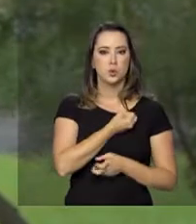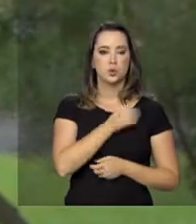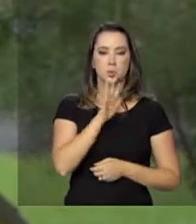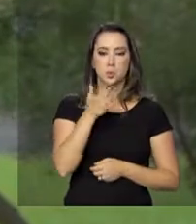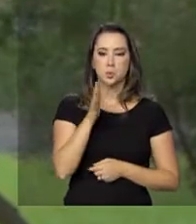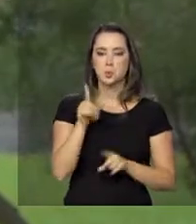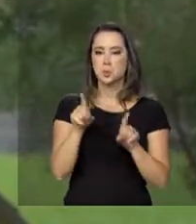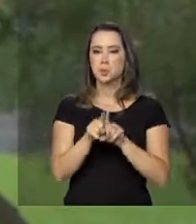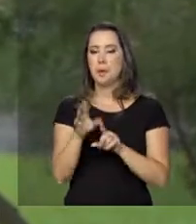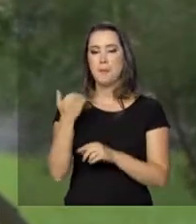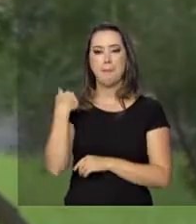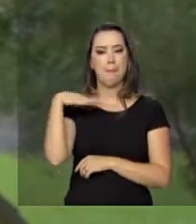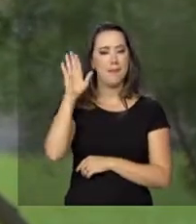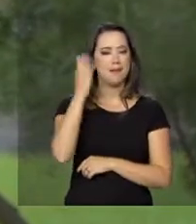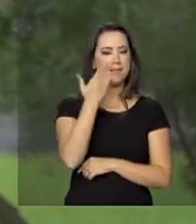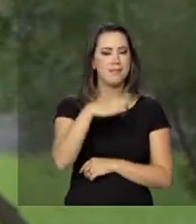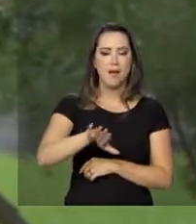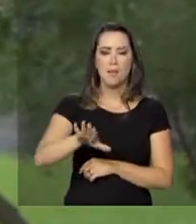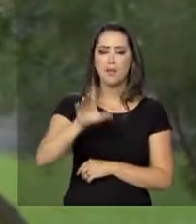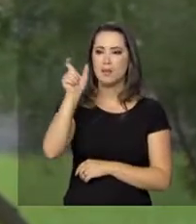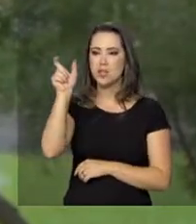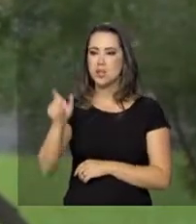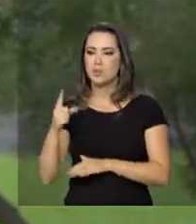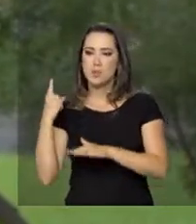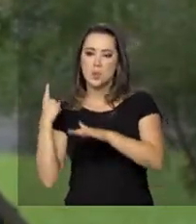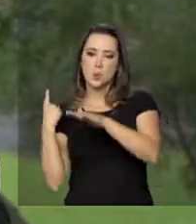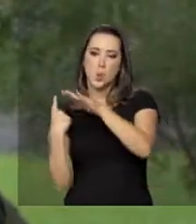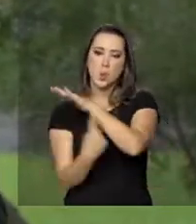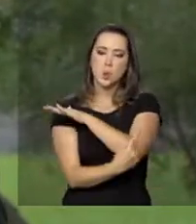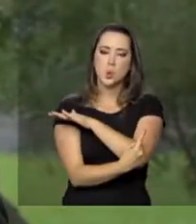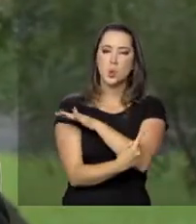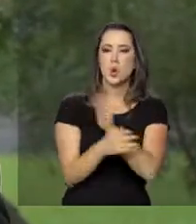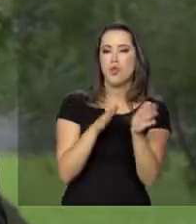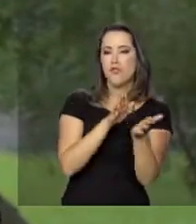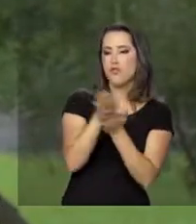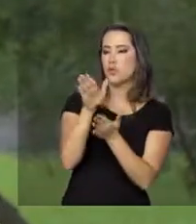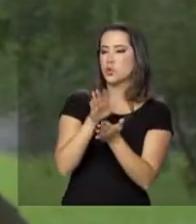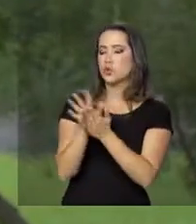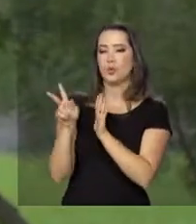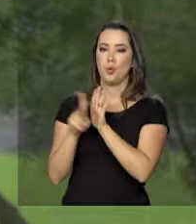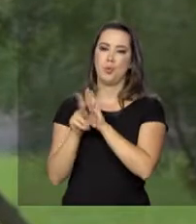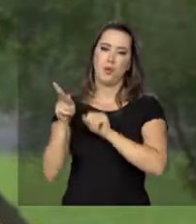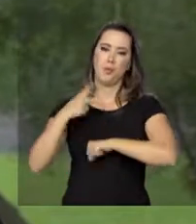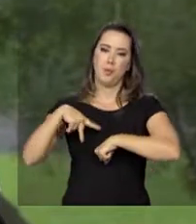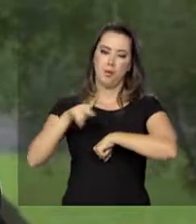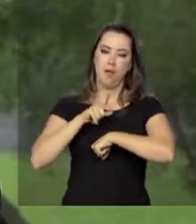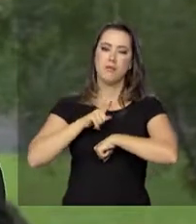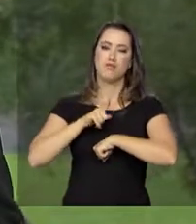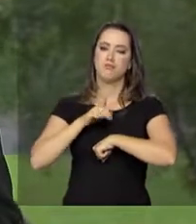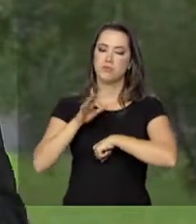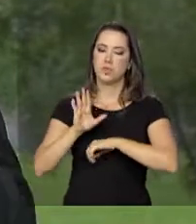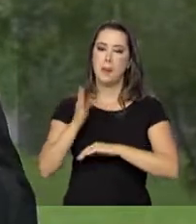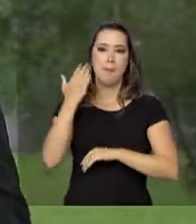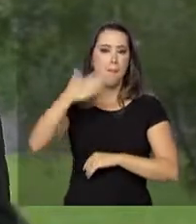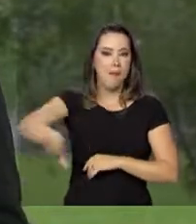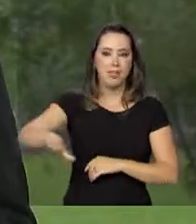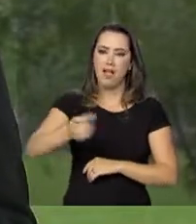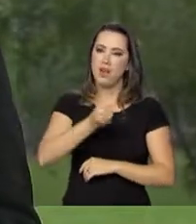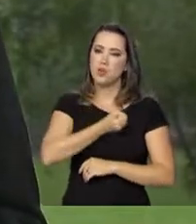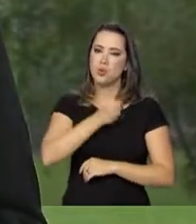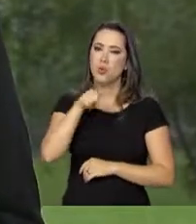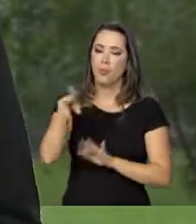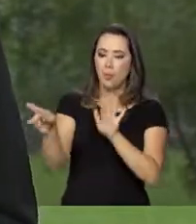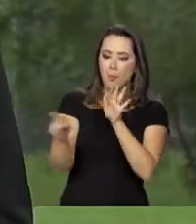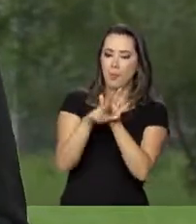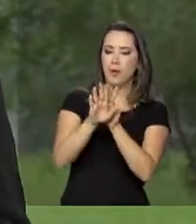que mais da metade dos refugiados em todo o planeta seja formada, portanto, por crianças e adolescentes. No caso